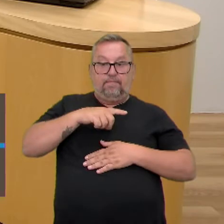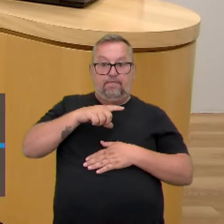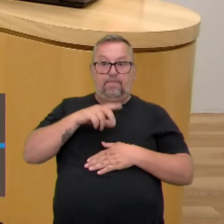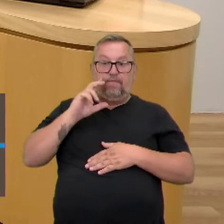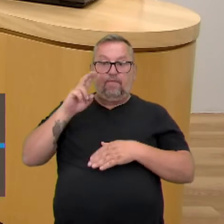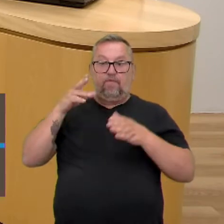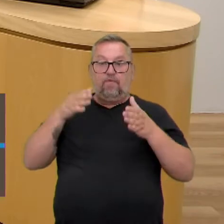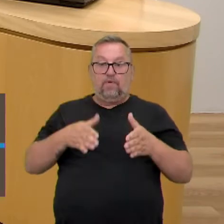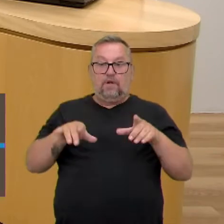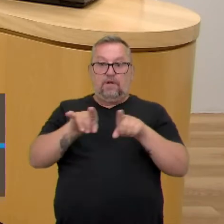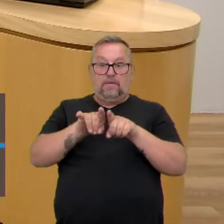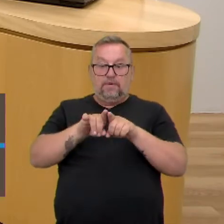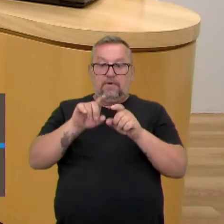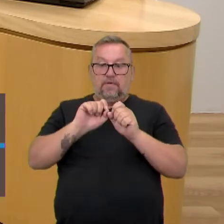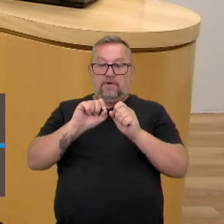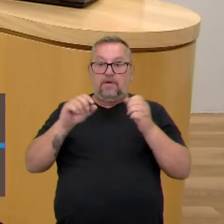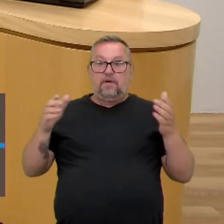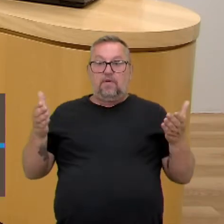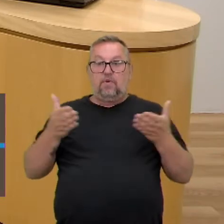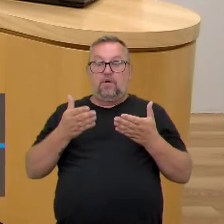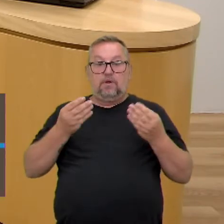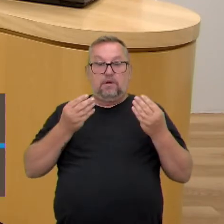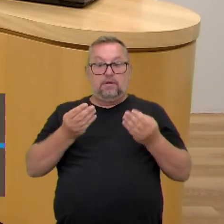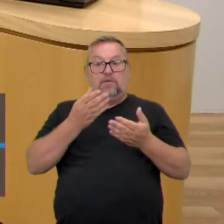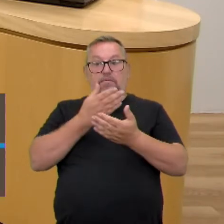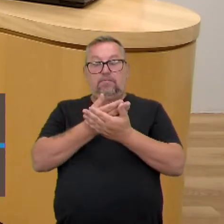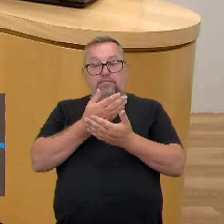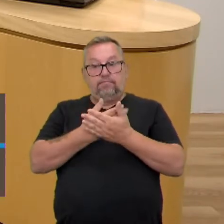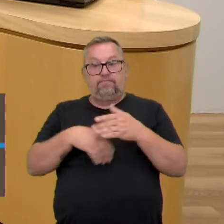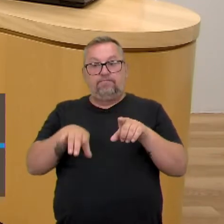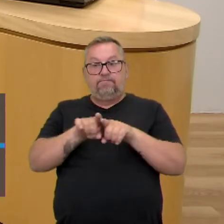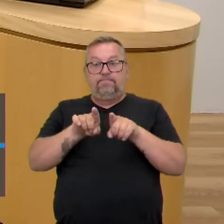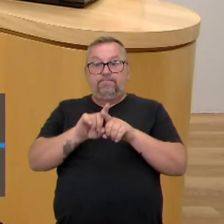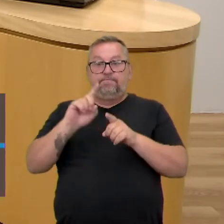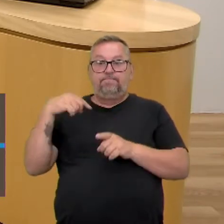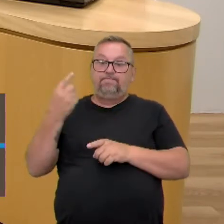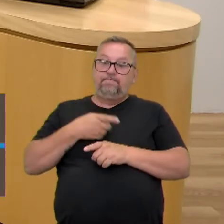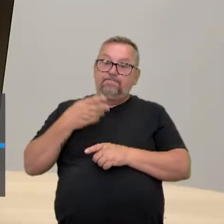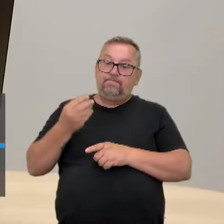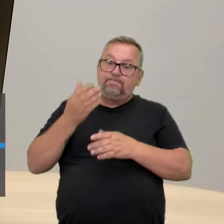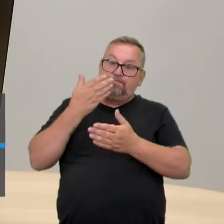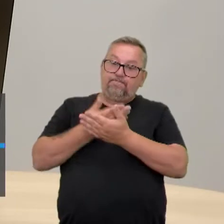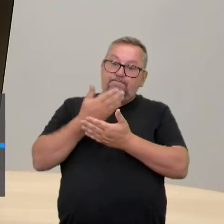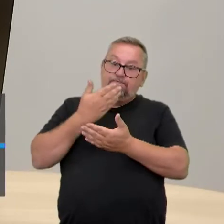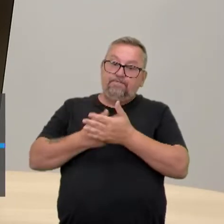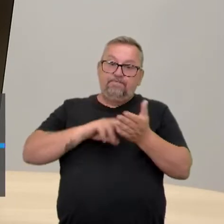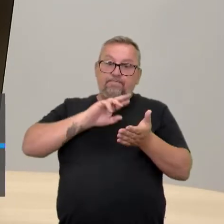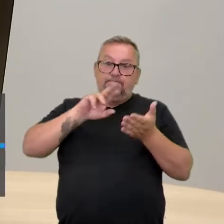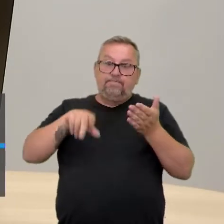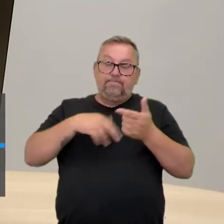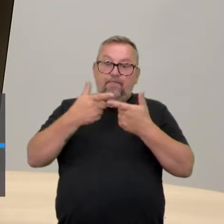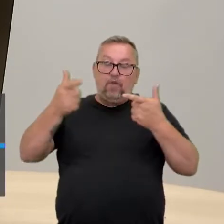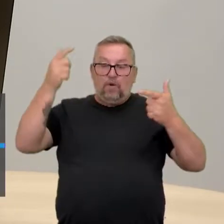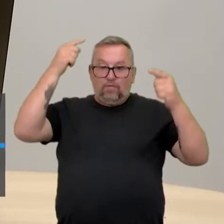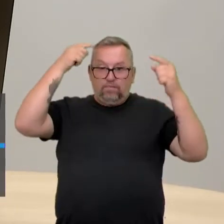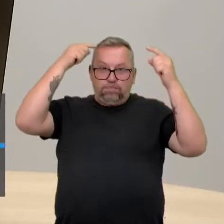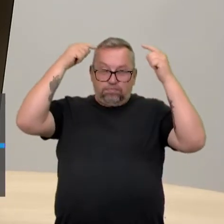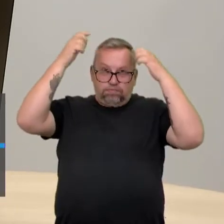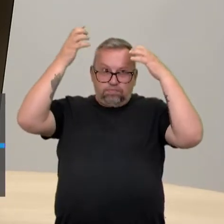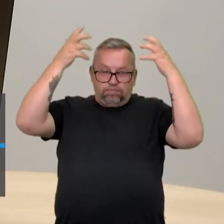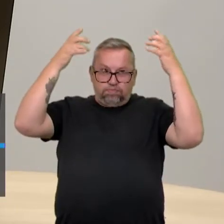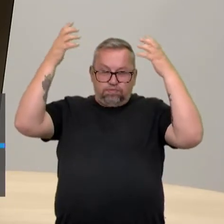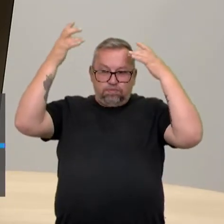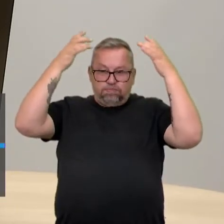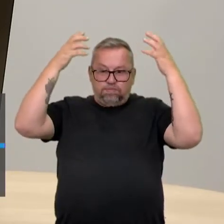focada, é isso que a gente tá fazendo agora, dando a nossa aula, mas enquanto a gente dá a aula, várias coisas ficam borbulhando no